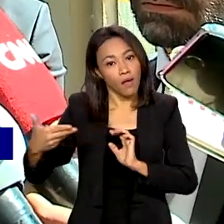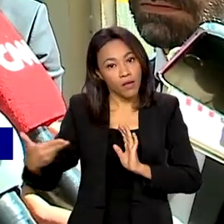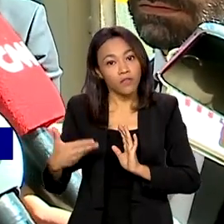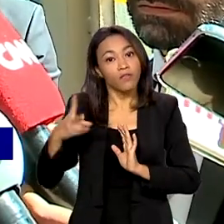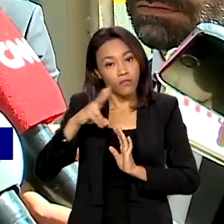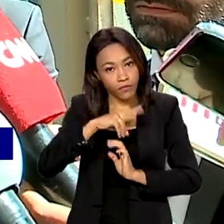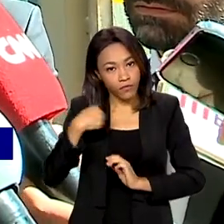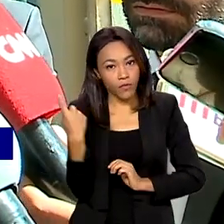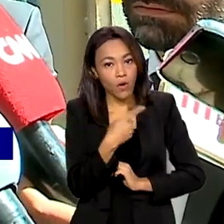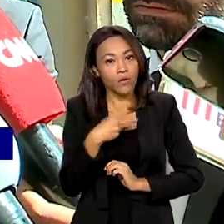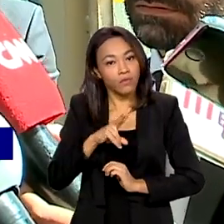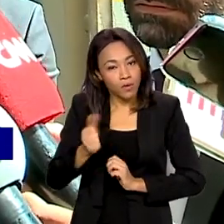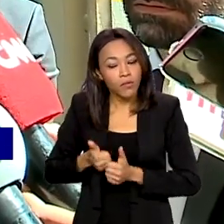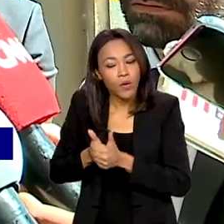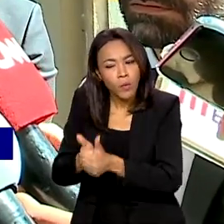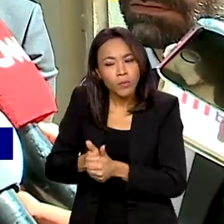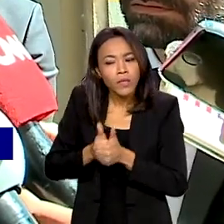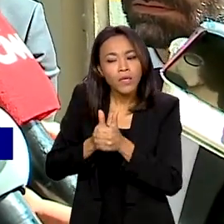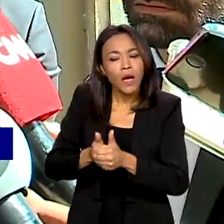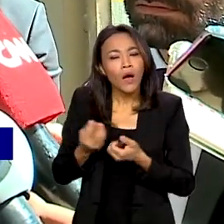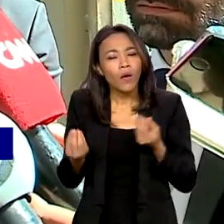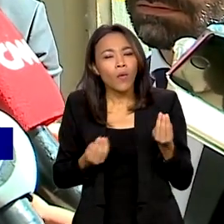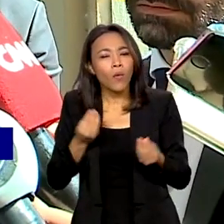acompanhar a evolução. É um programa muito complexo.